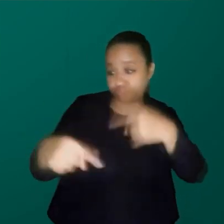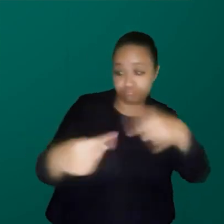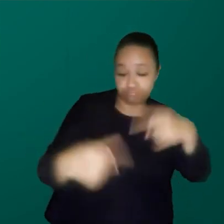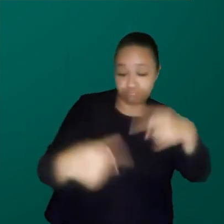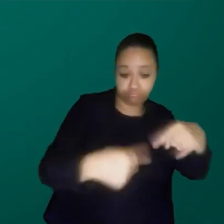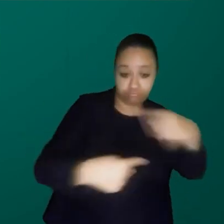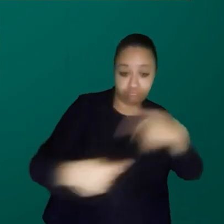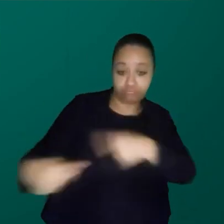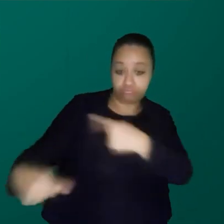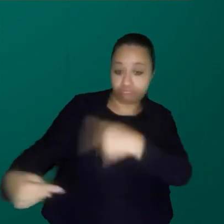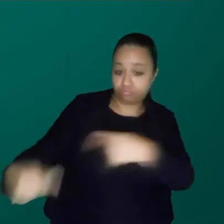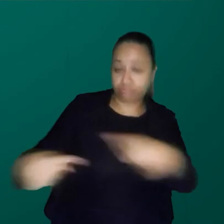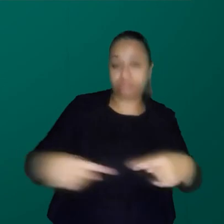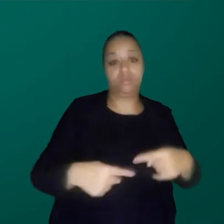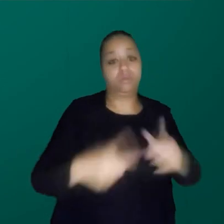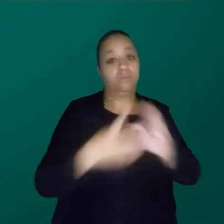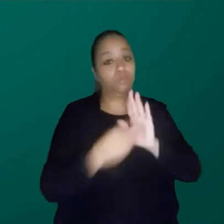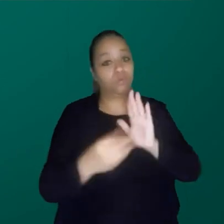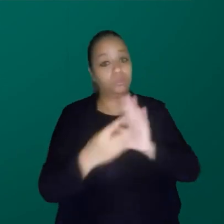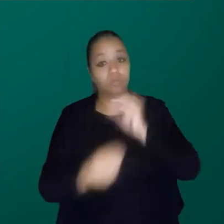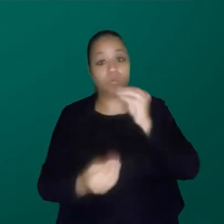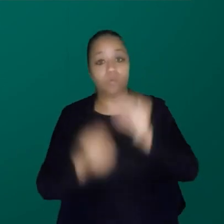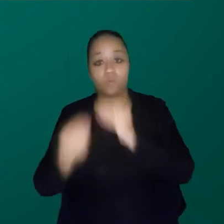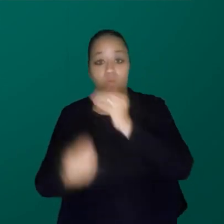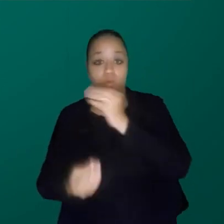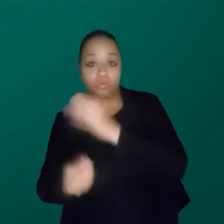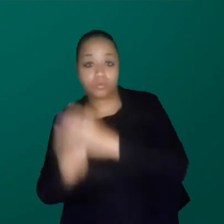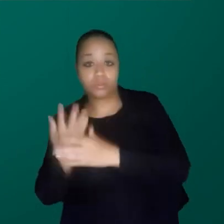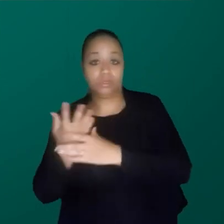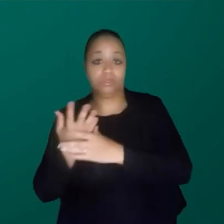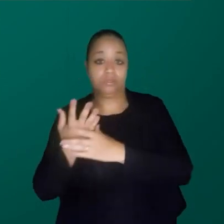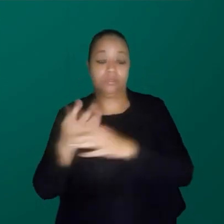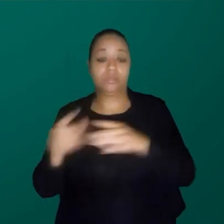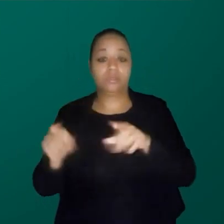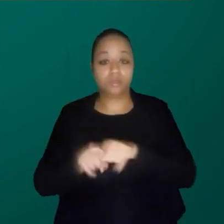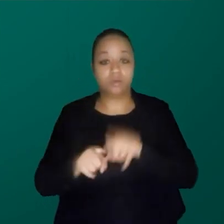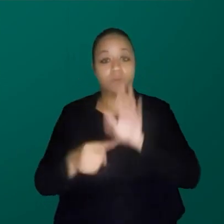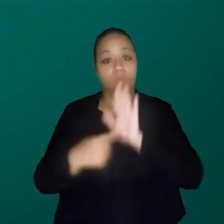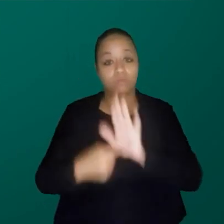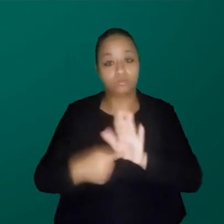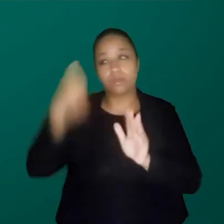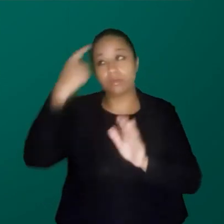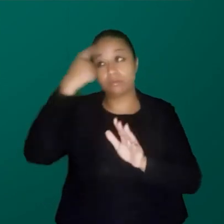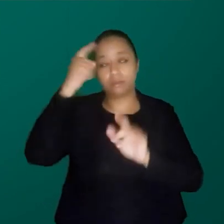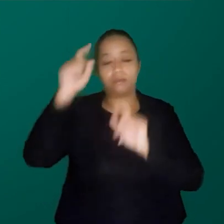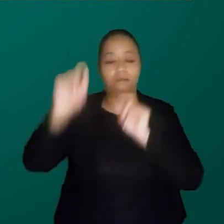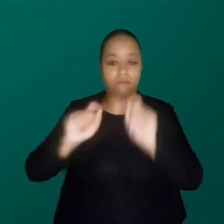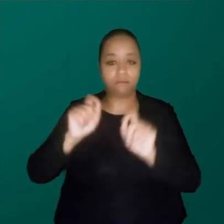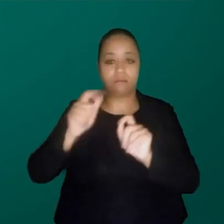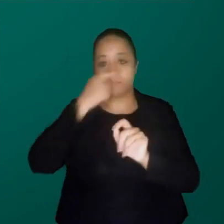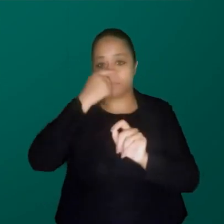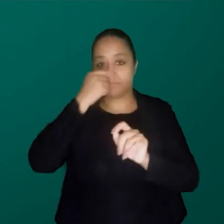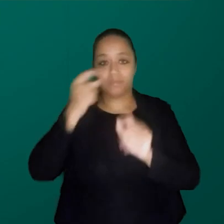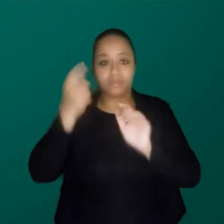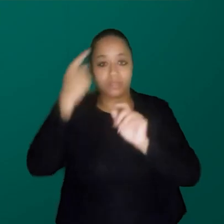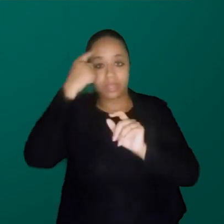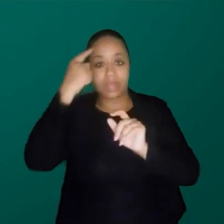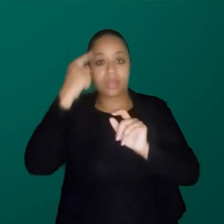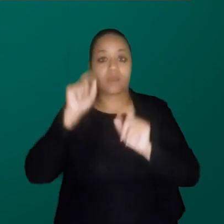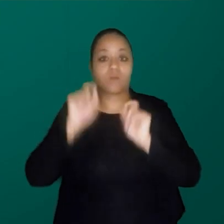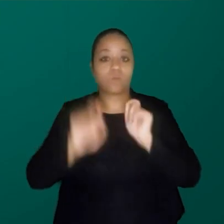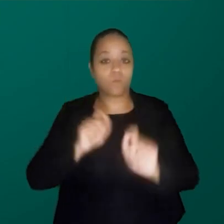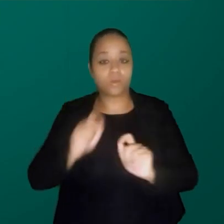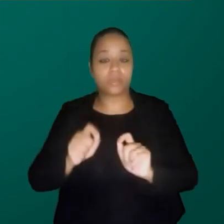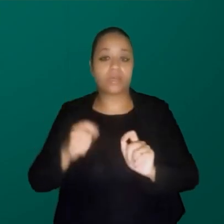está partindo de um modelo, mas como é que isso surge? E aí eu vou trazer a ideia aqui, ou vou defender a ideia, talvez, de que